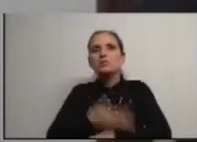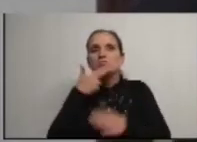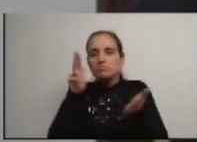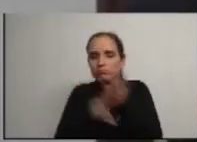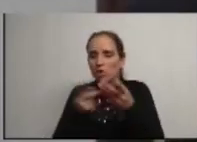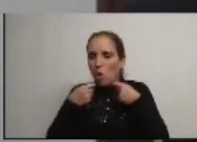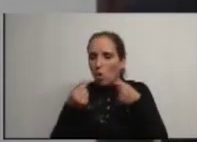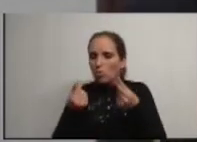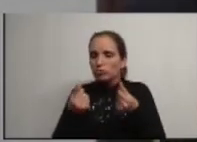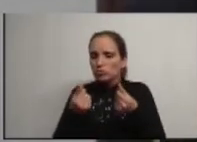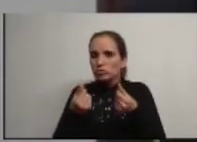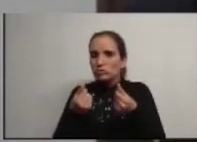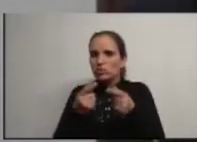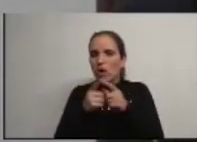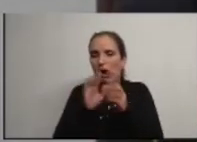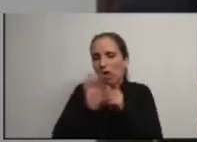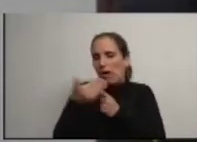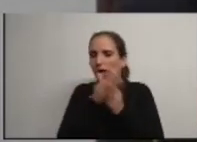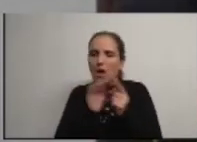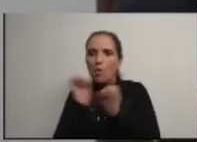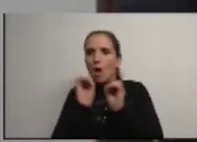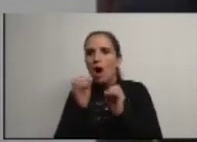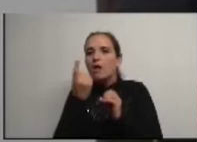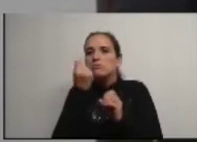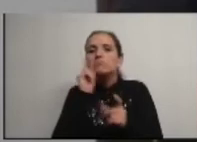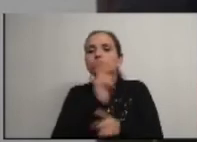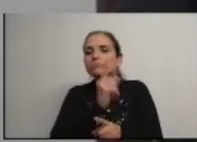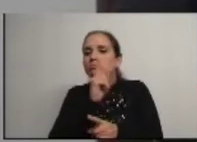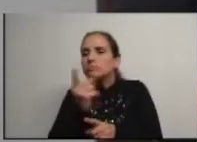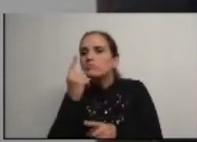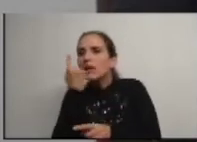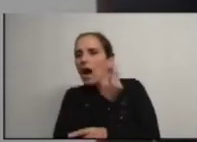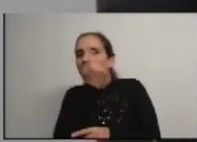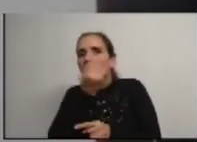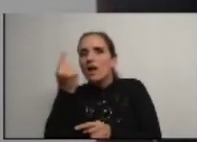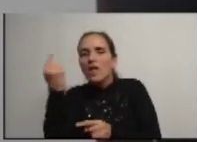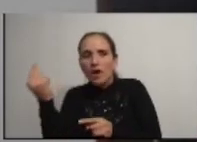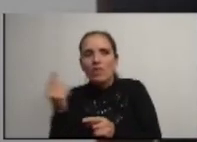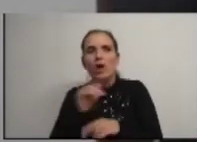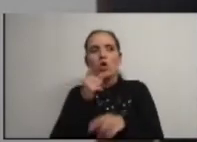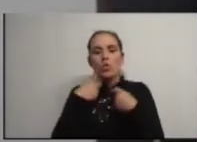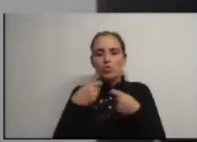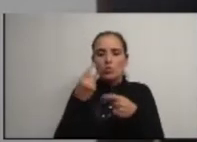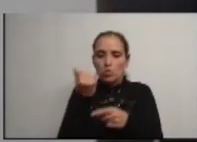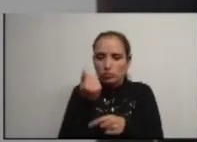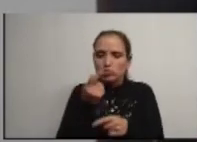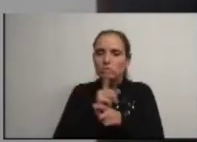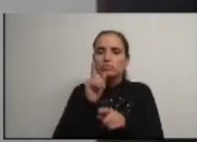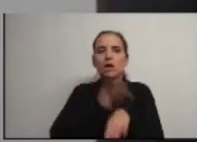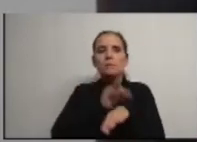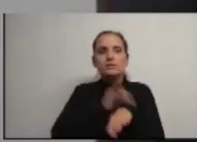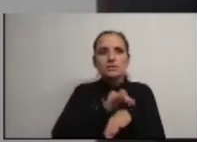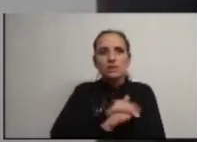custos sem subterfúgios quanto custa cada Deputado quais são os custos de representação dos membros desta Assembleia